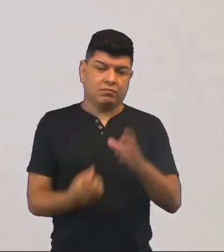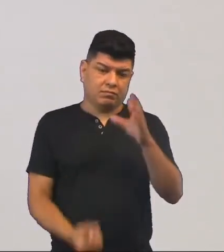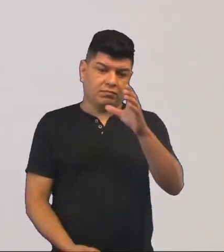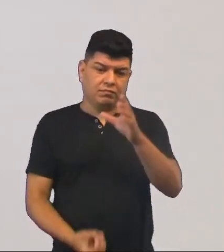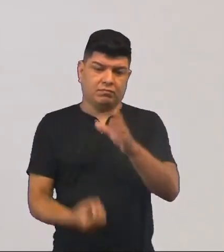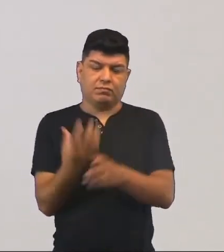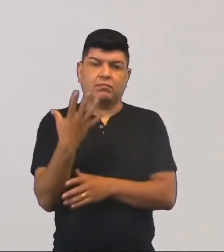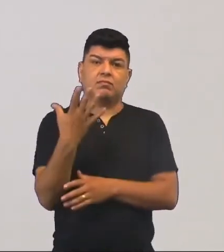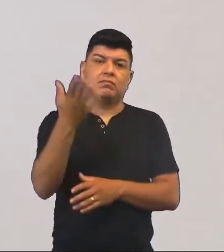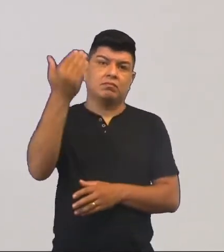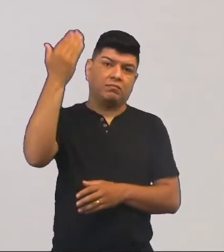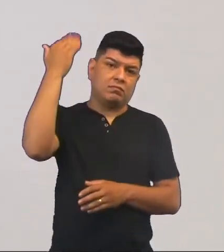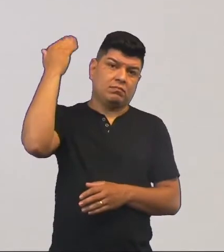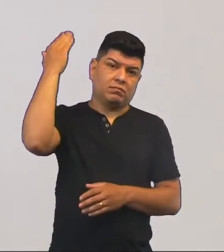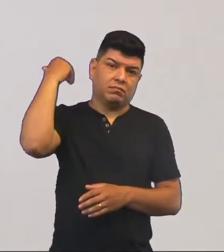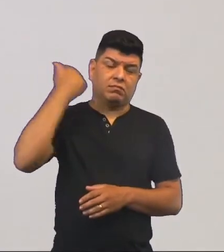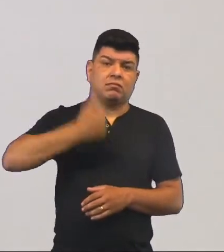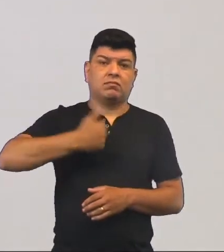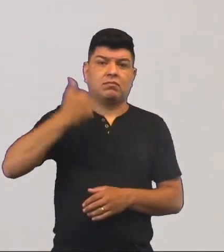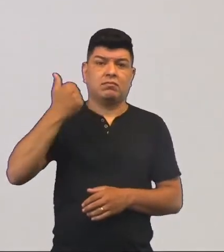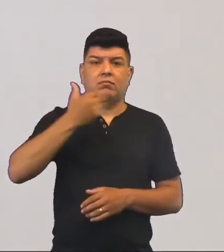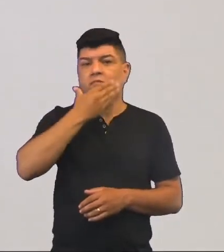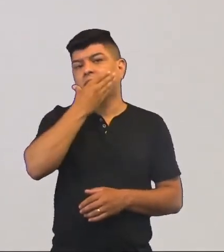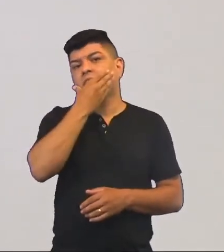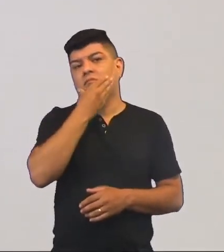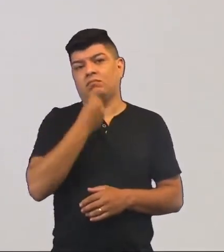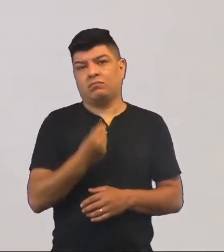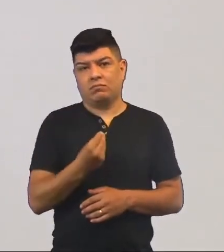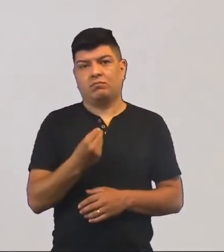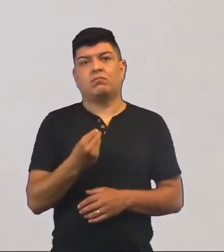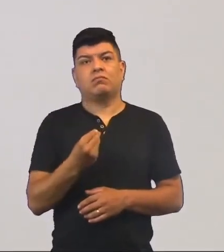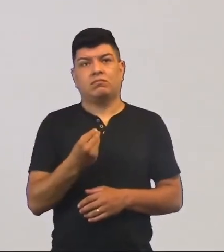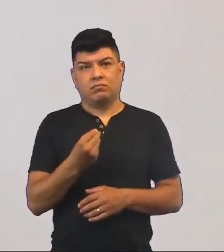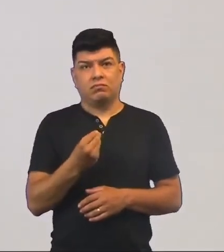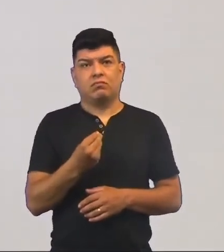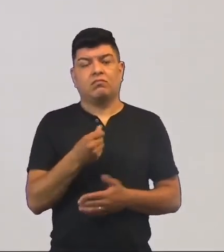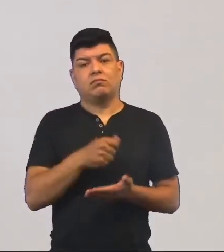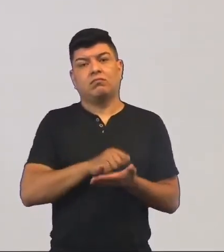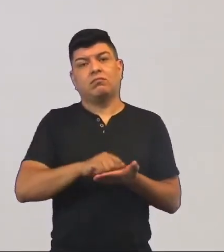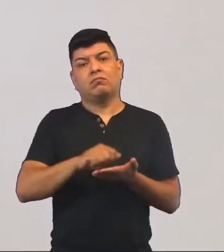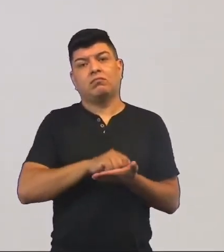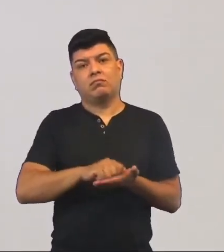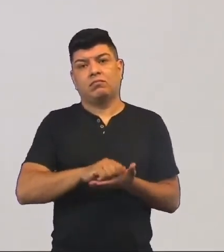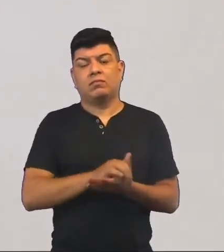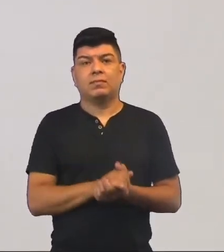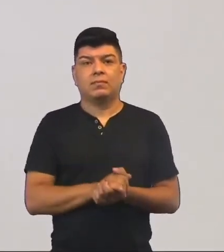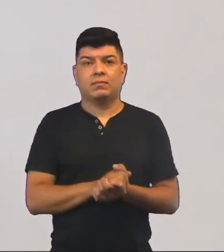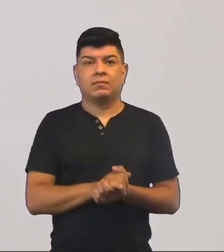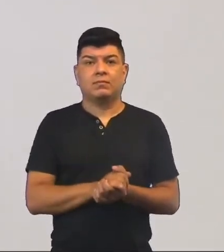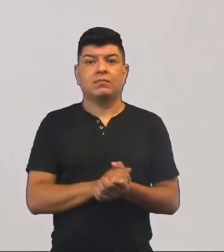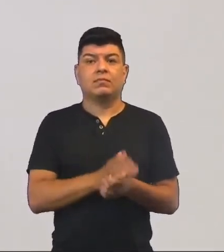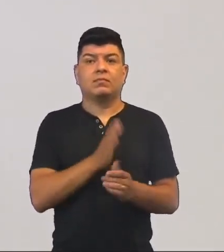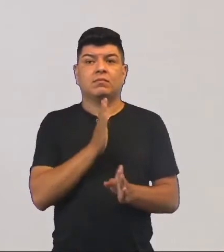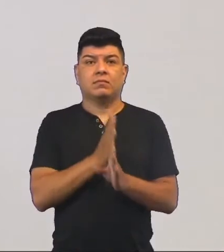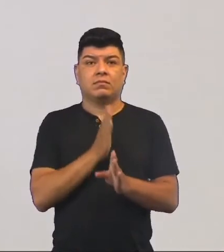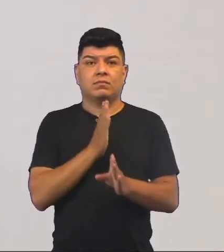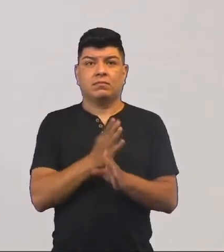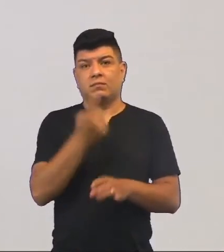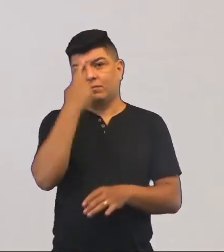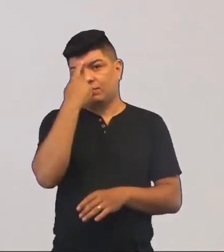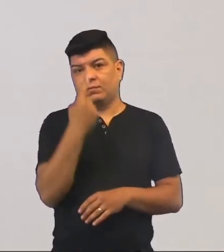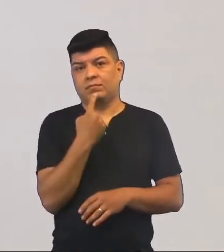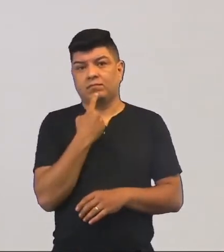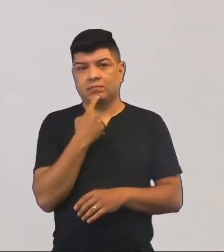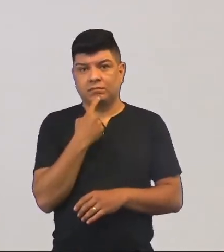surgimento lá, dos primeiros homens, né? Que foi registrado. Através dessas